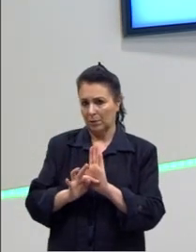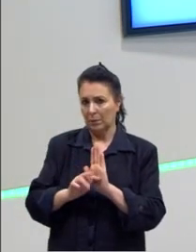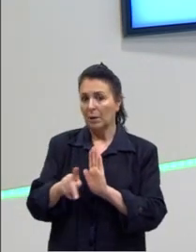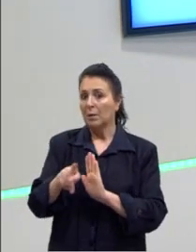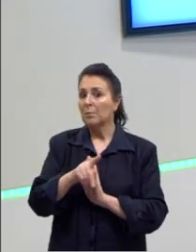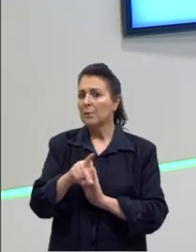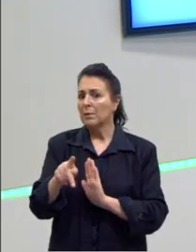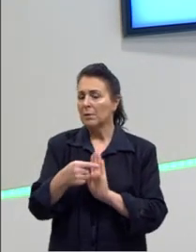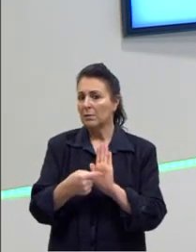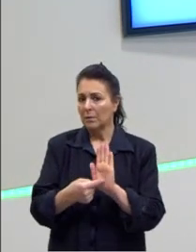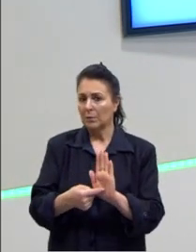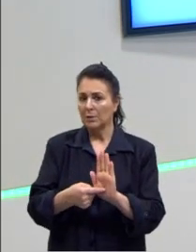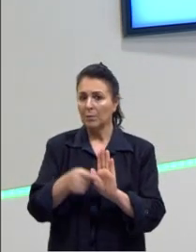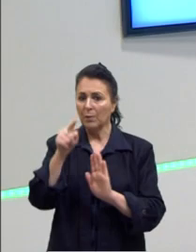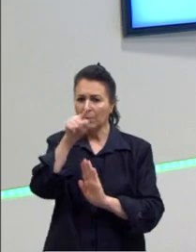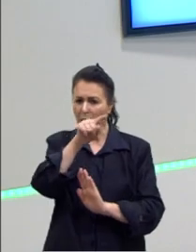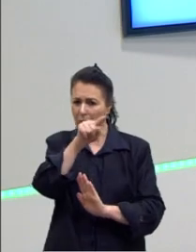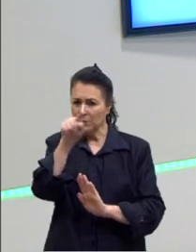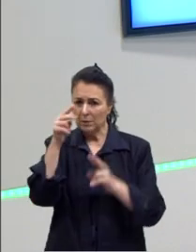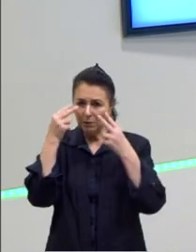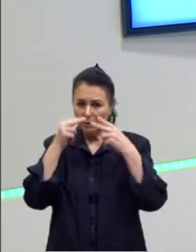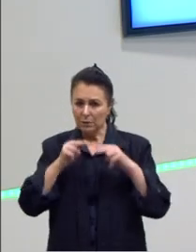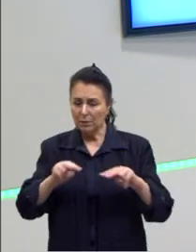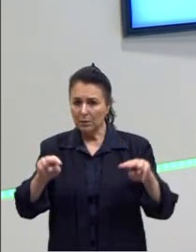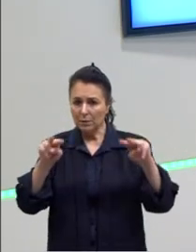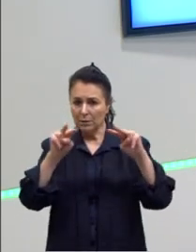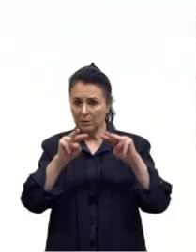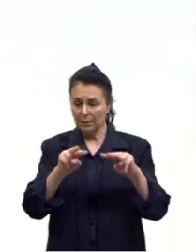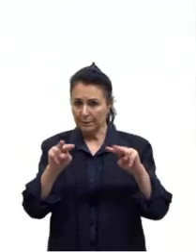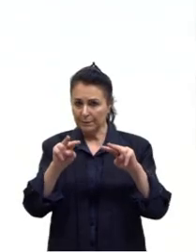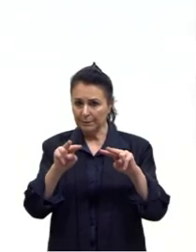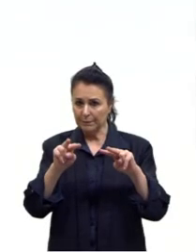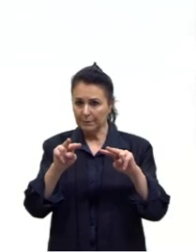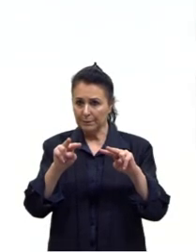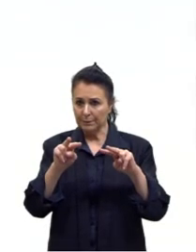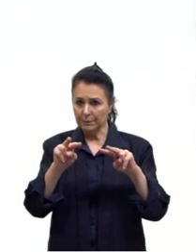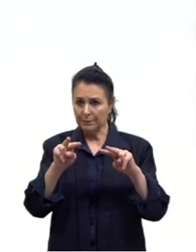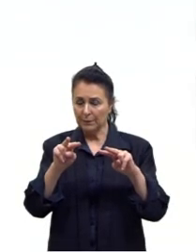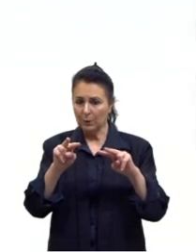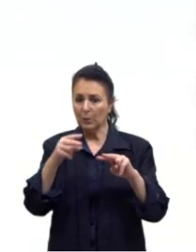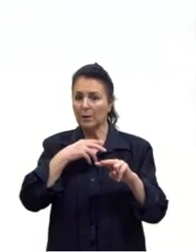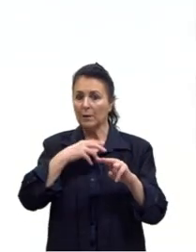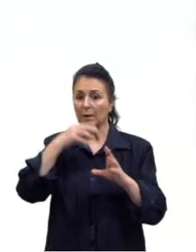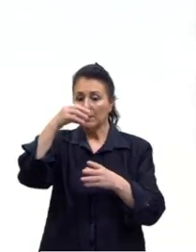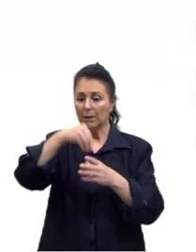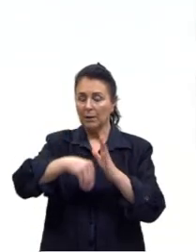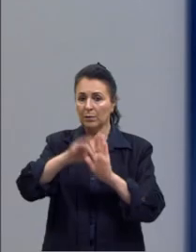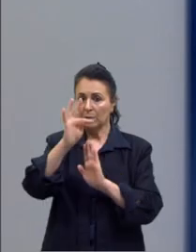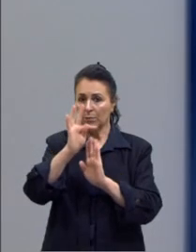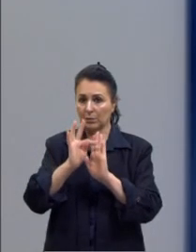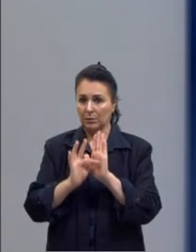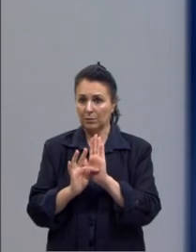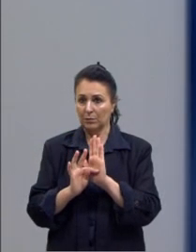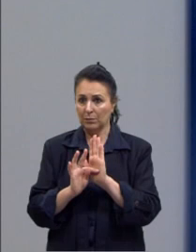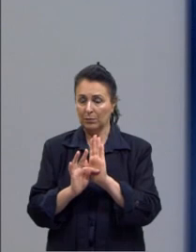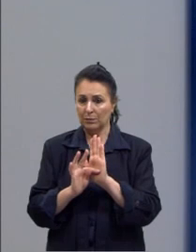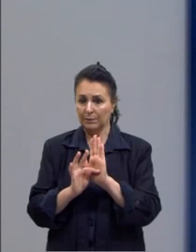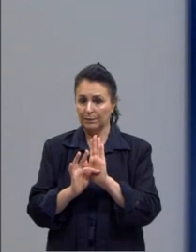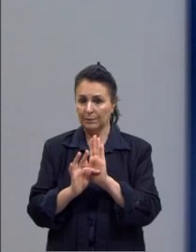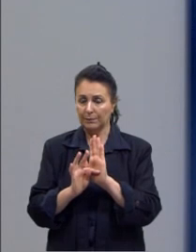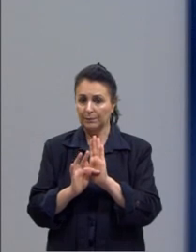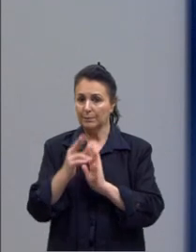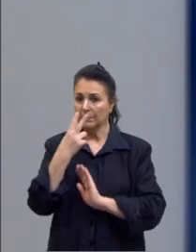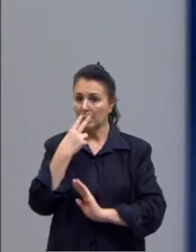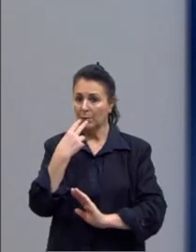visualizarem as if clauses aqui dentro. Eu tenho aqui, eu tenho o if